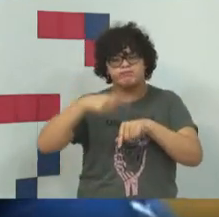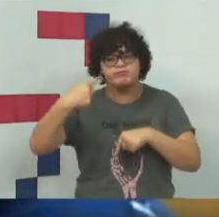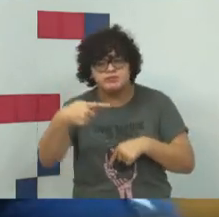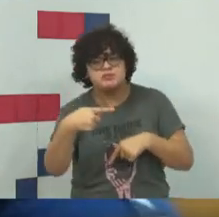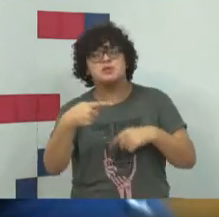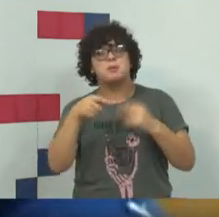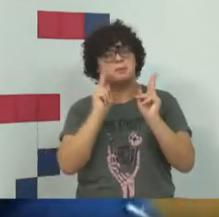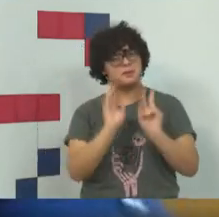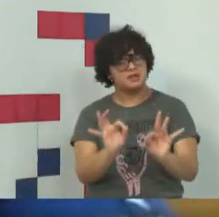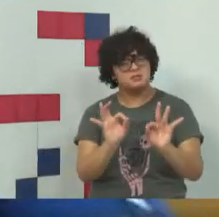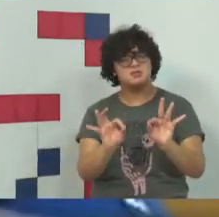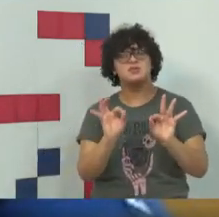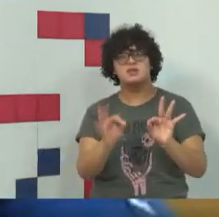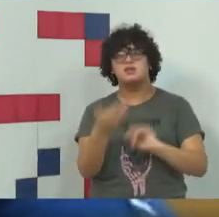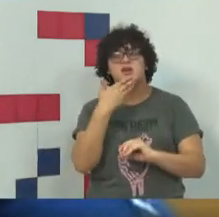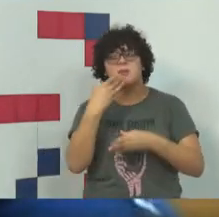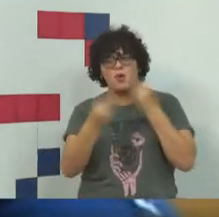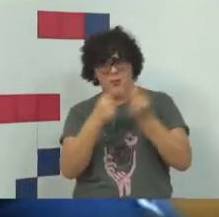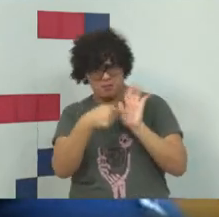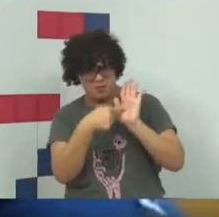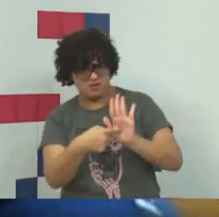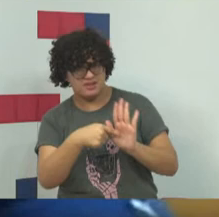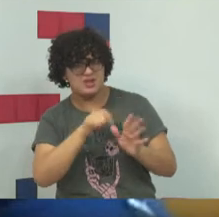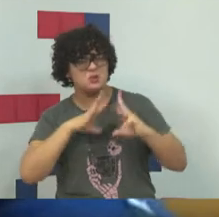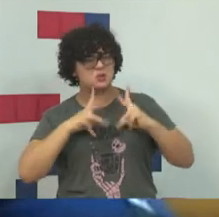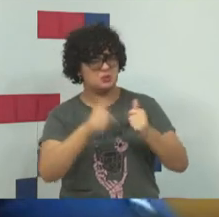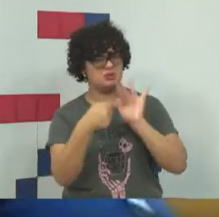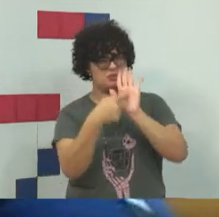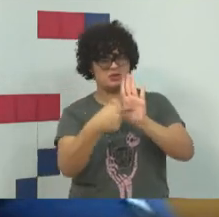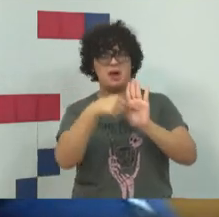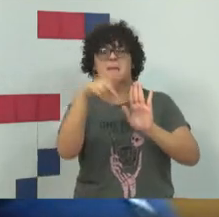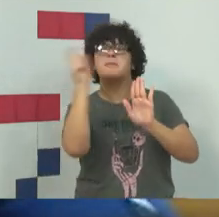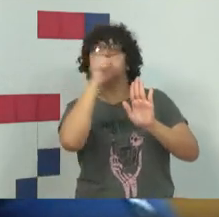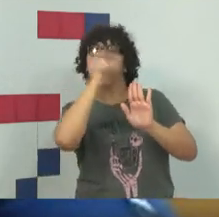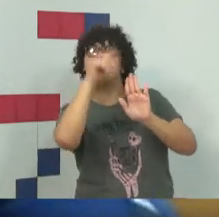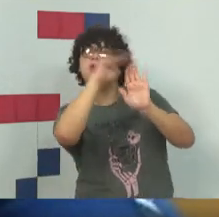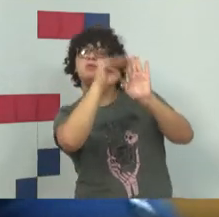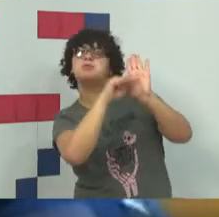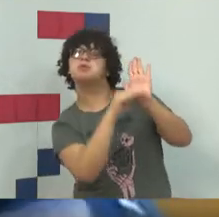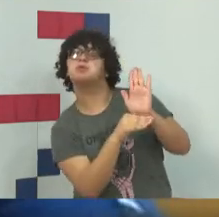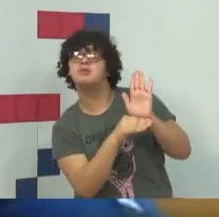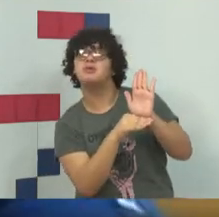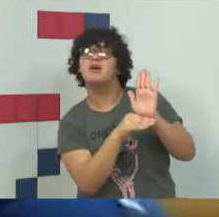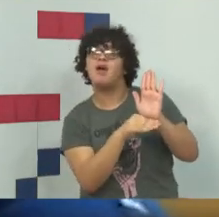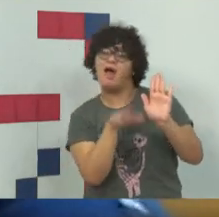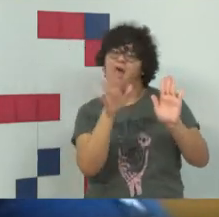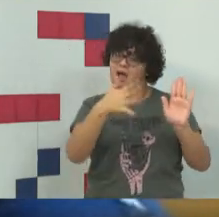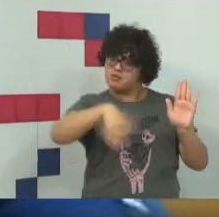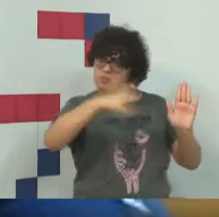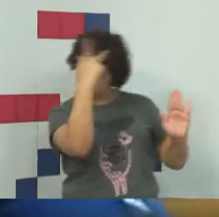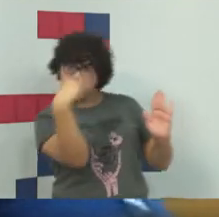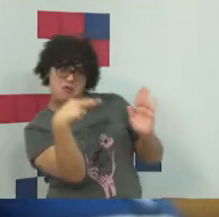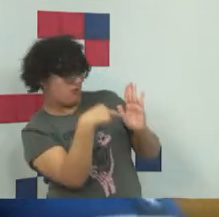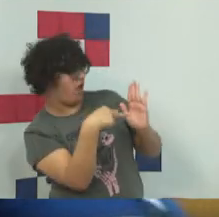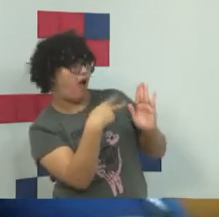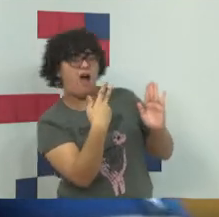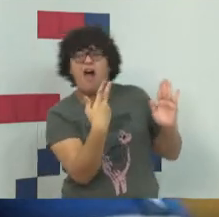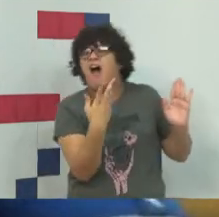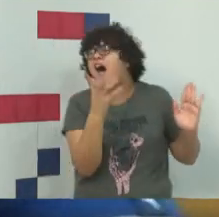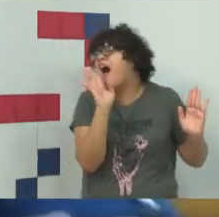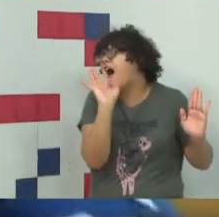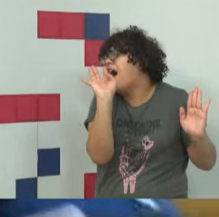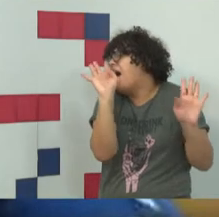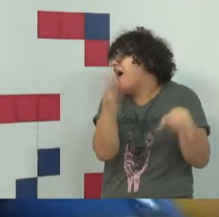mesmo, sabe, de mostrar as mentiras, a gente acaba com isso, conseguindo ter aí um